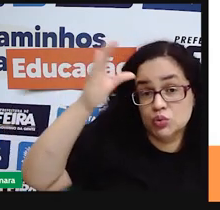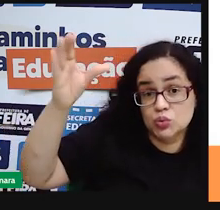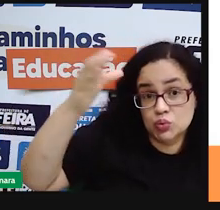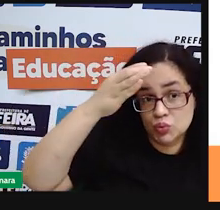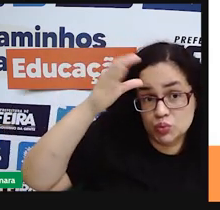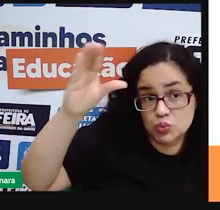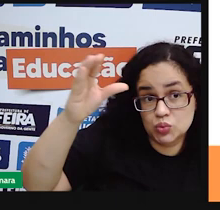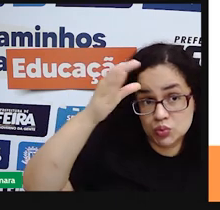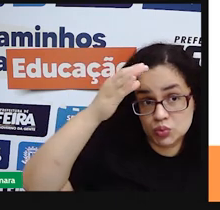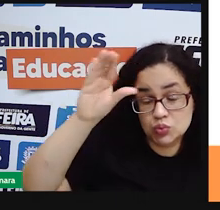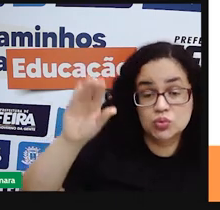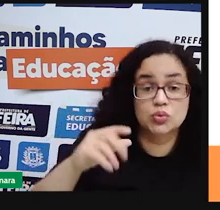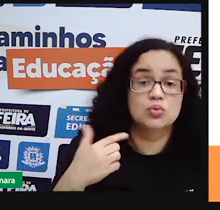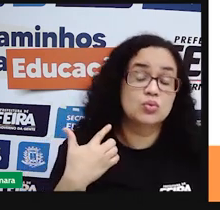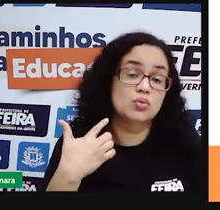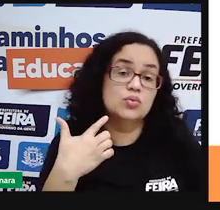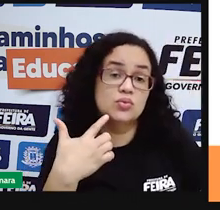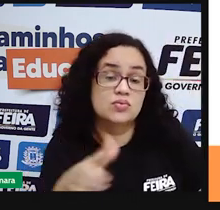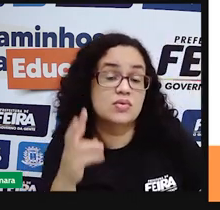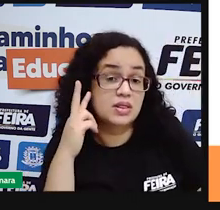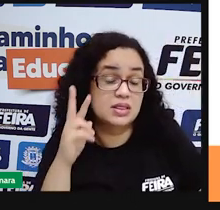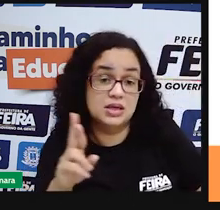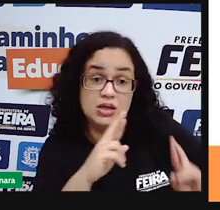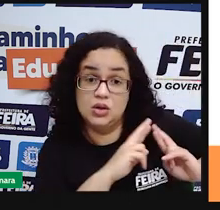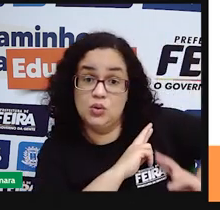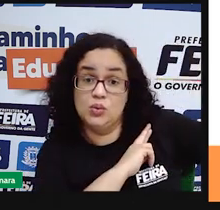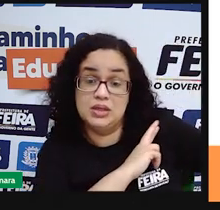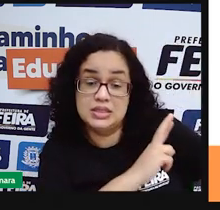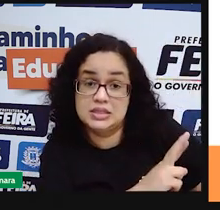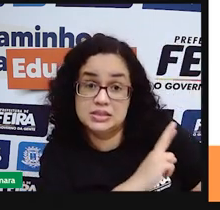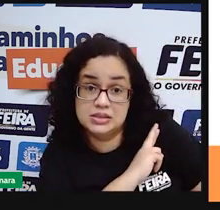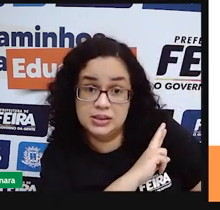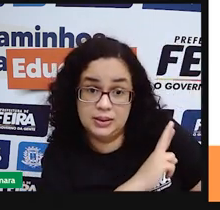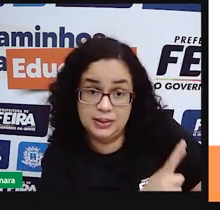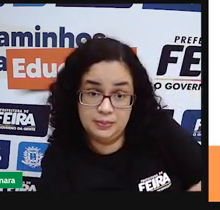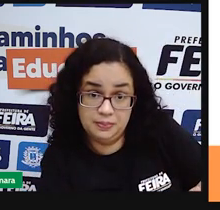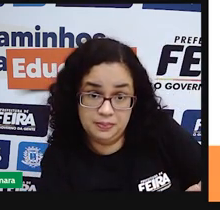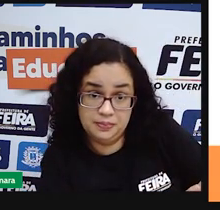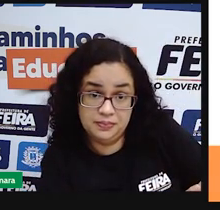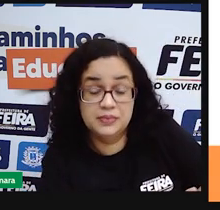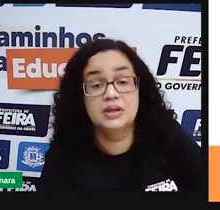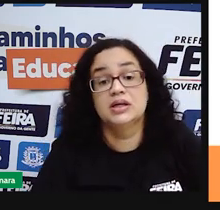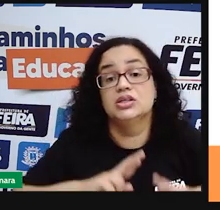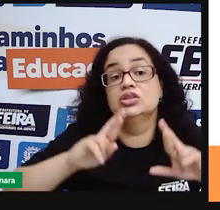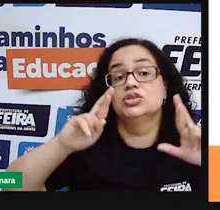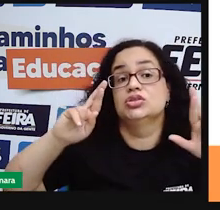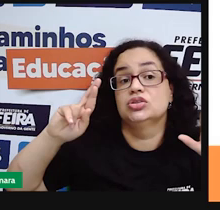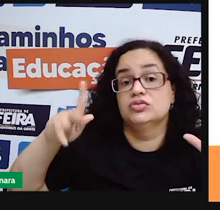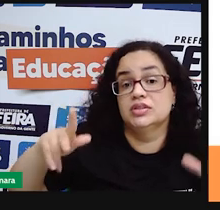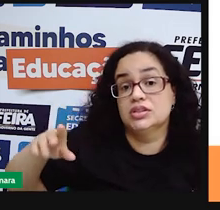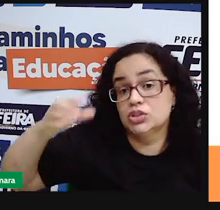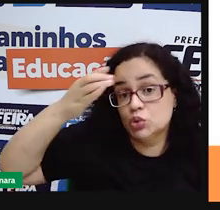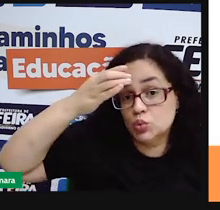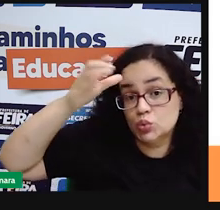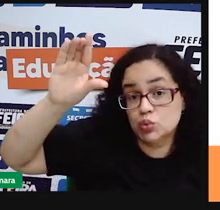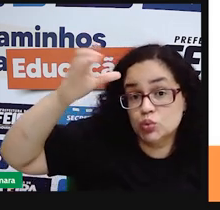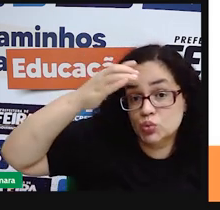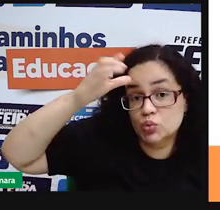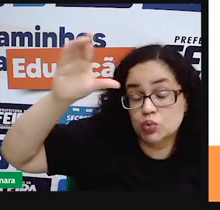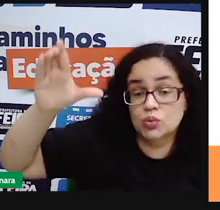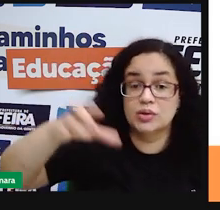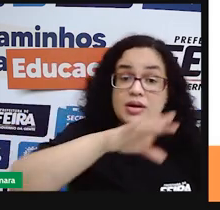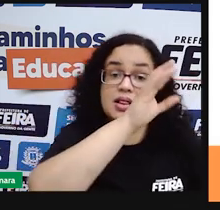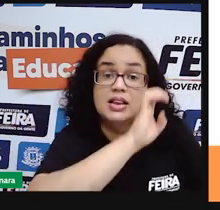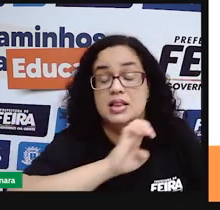que houve aí um respeito mútuo entre as diferenças culturais entre europeus, entre